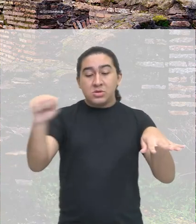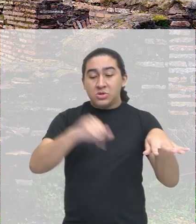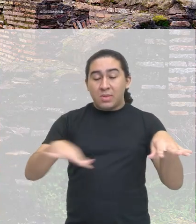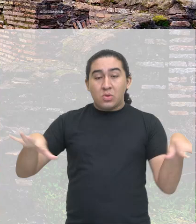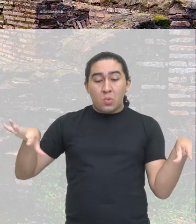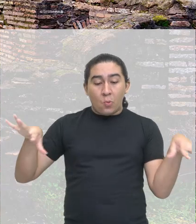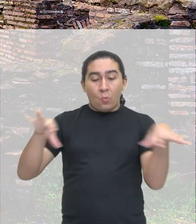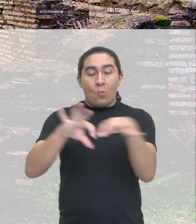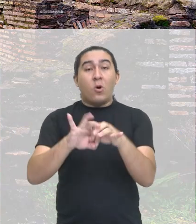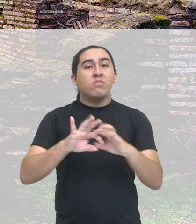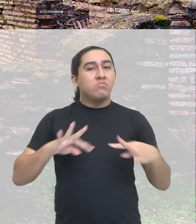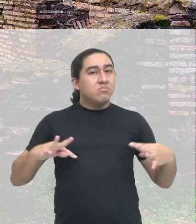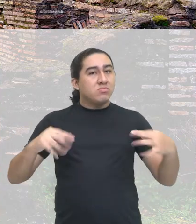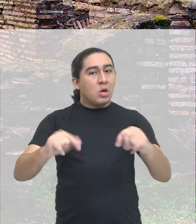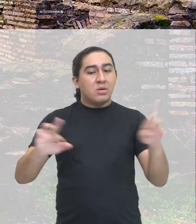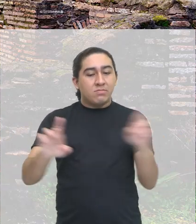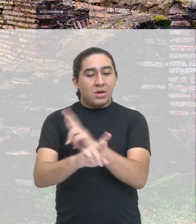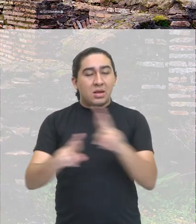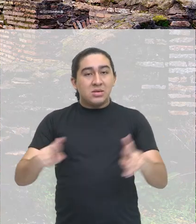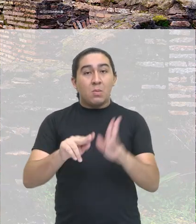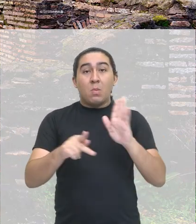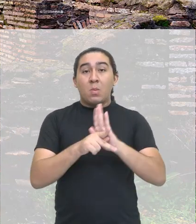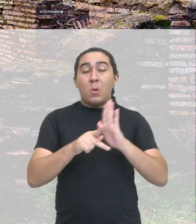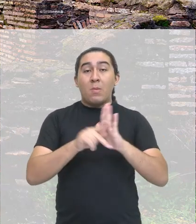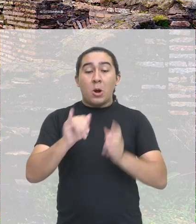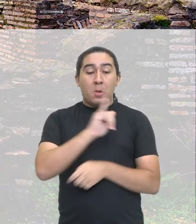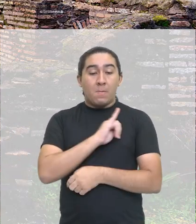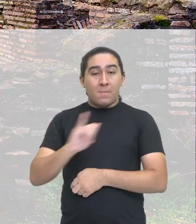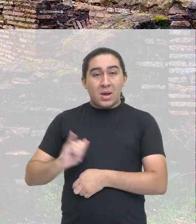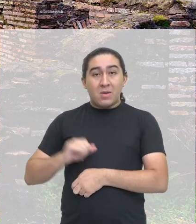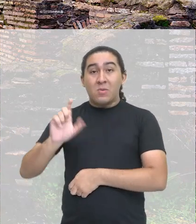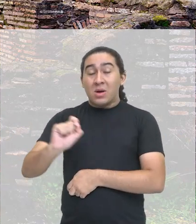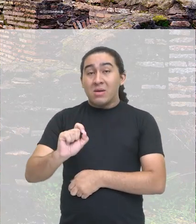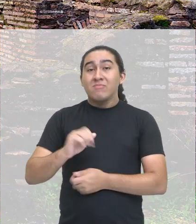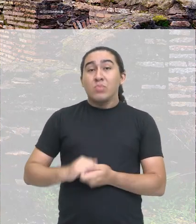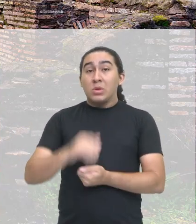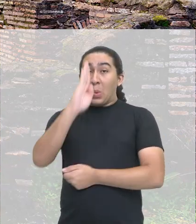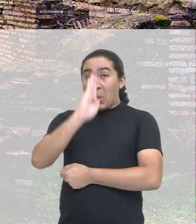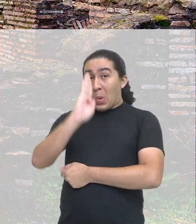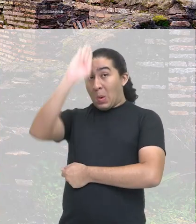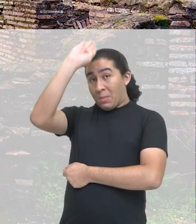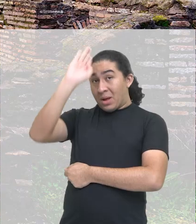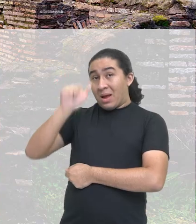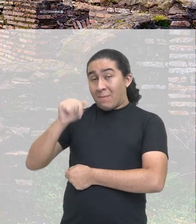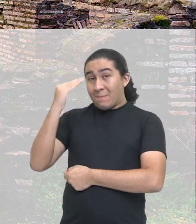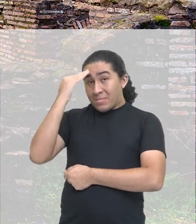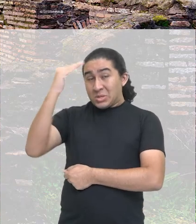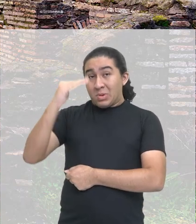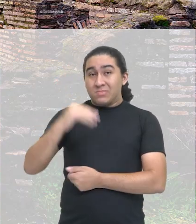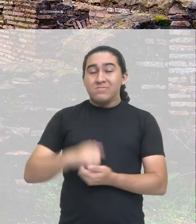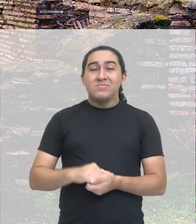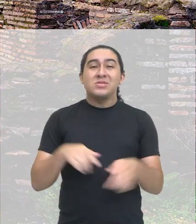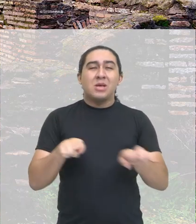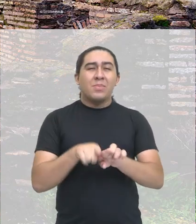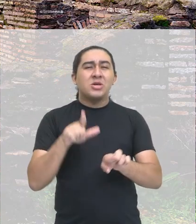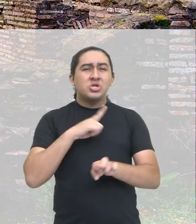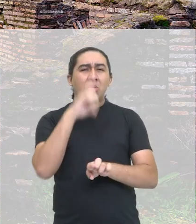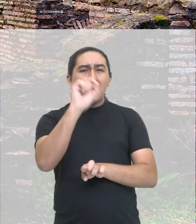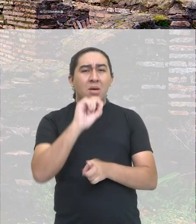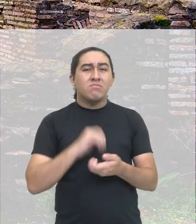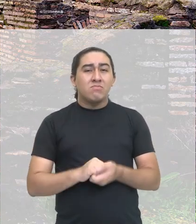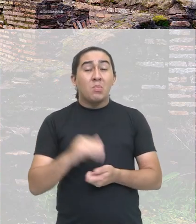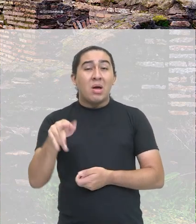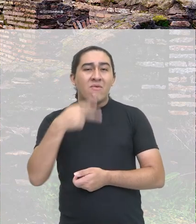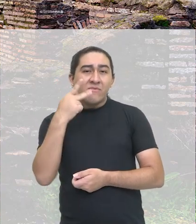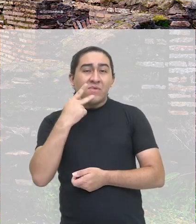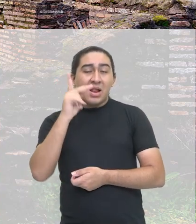as províncias do Império com quem? Com Roma, que era o centro de tudo. Existia até um ditado, na verdade, existe